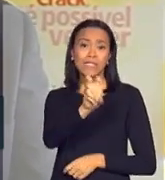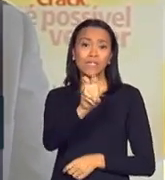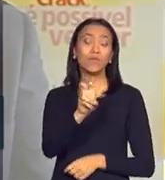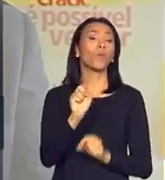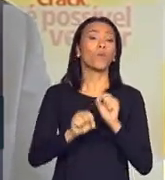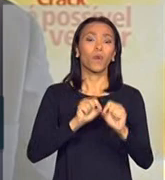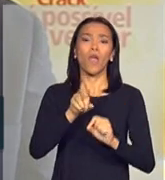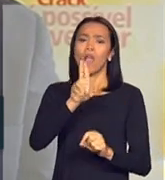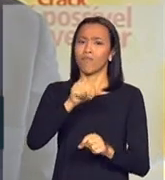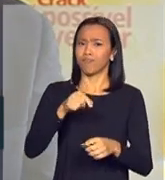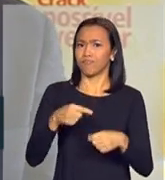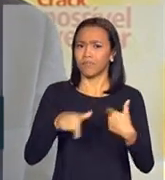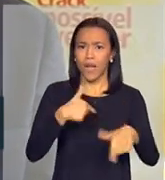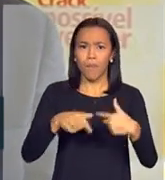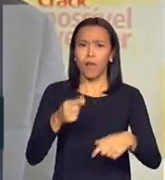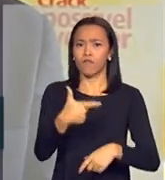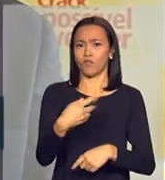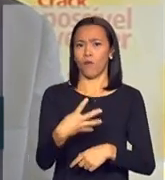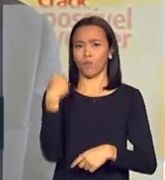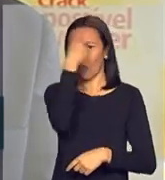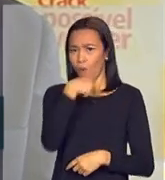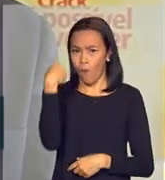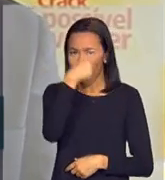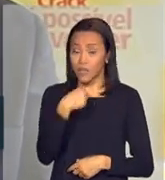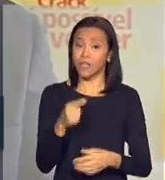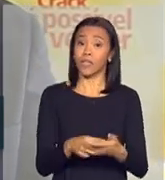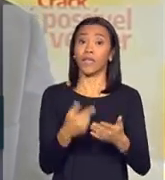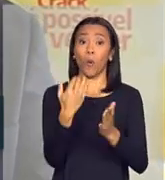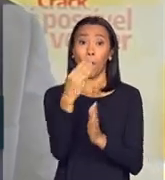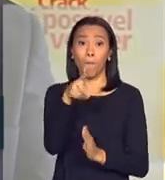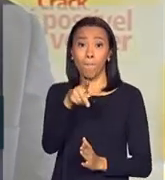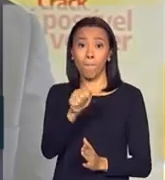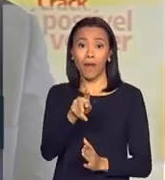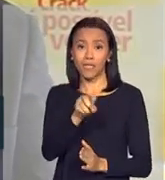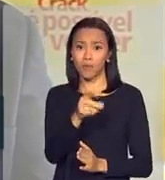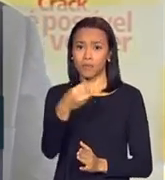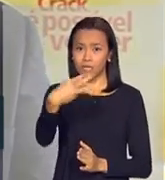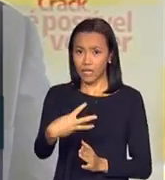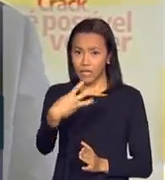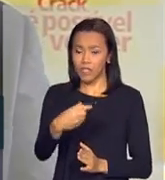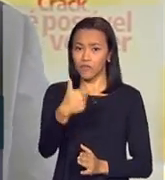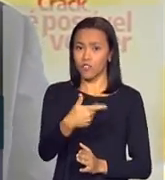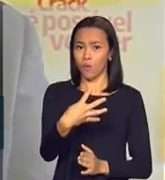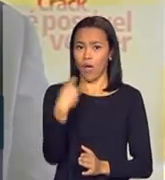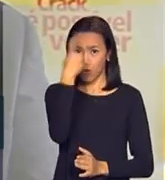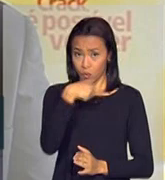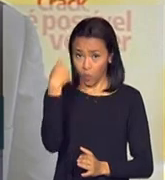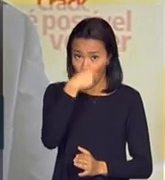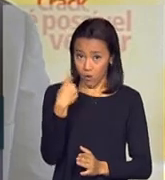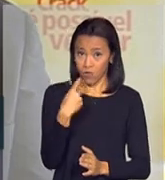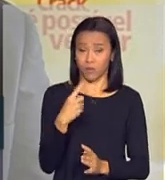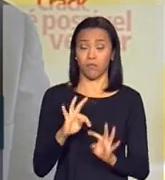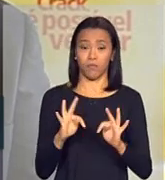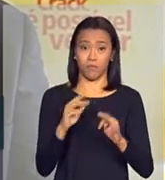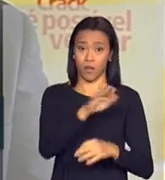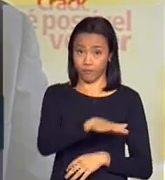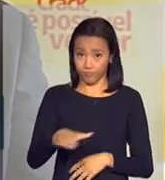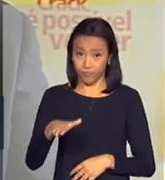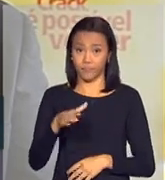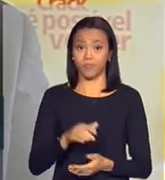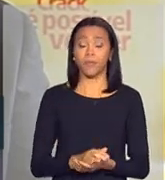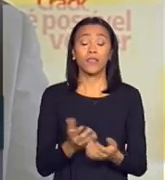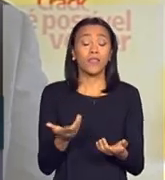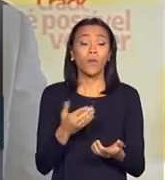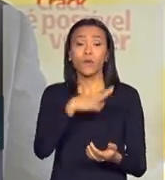funcionando 24 horas. Então, esse CAPES é um CAPES padrão 3, funcionando 24 horas para a população infantil juvenil. A